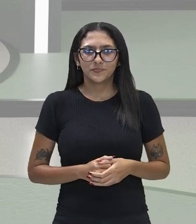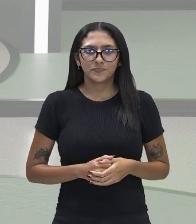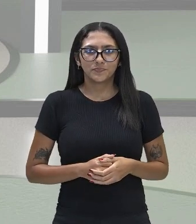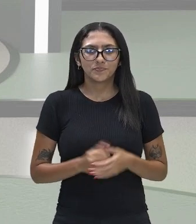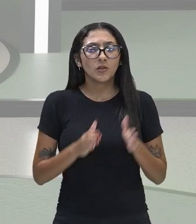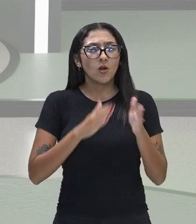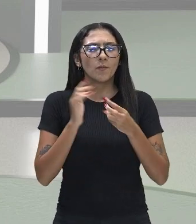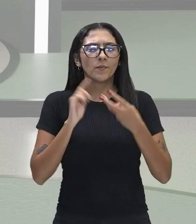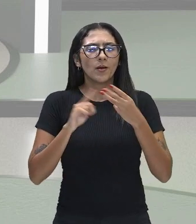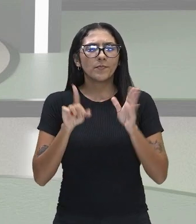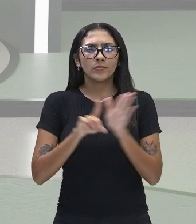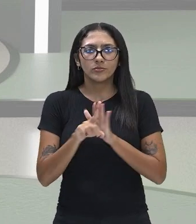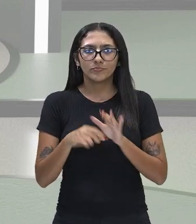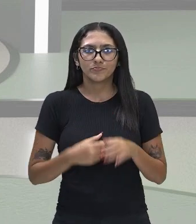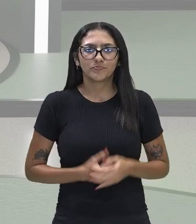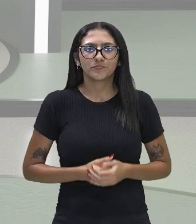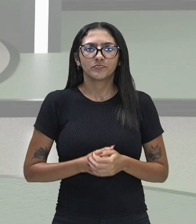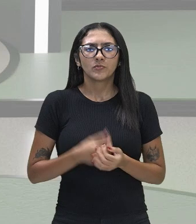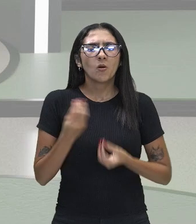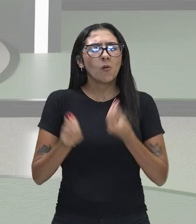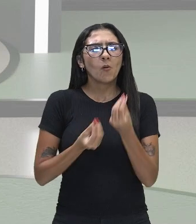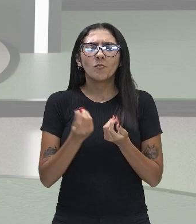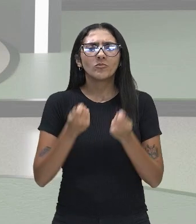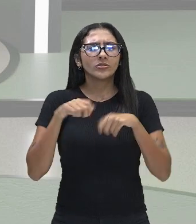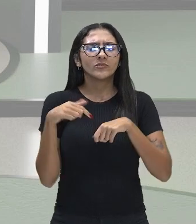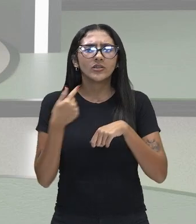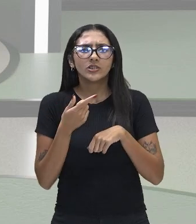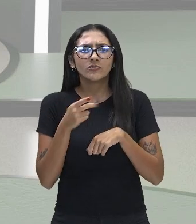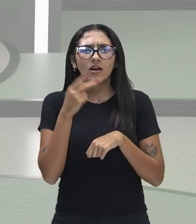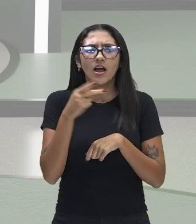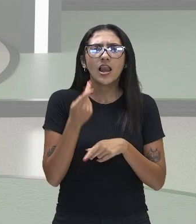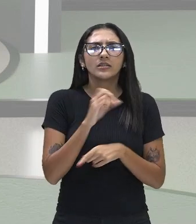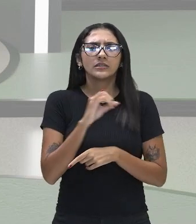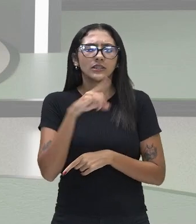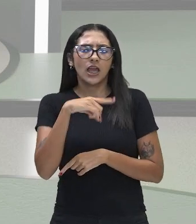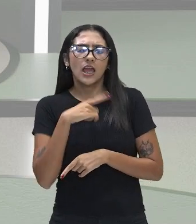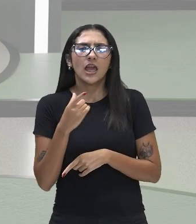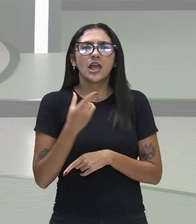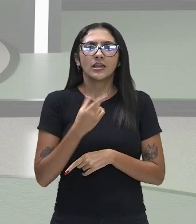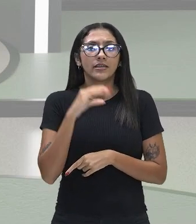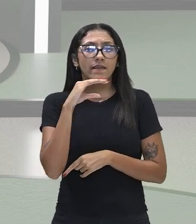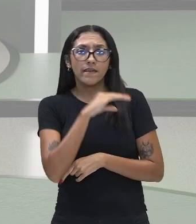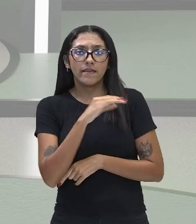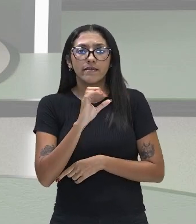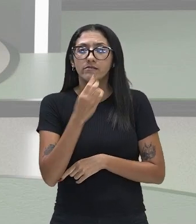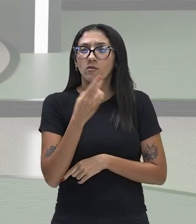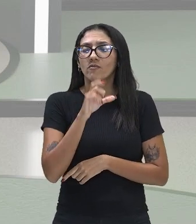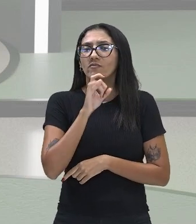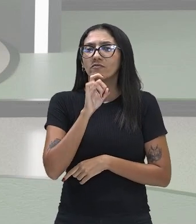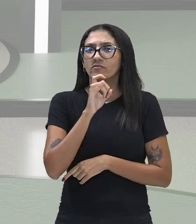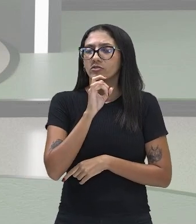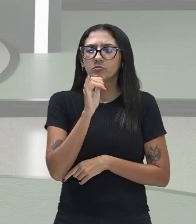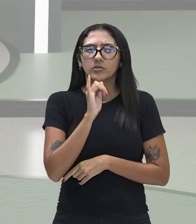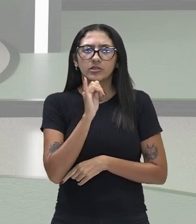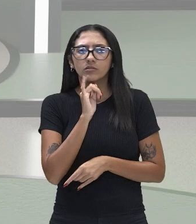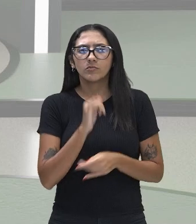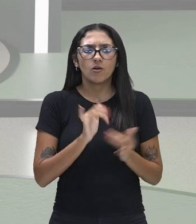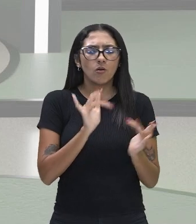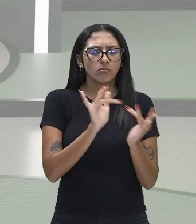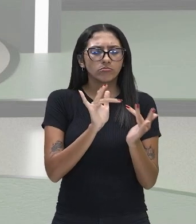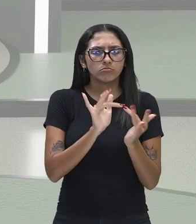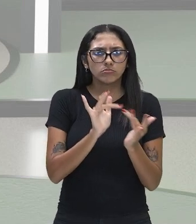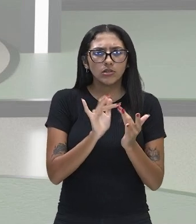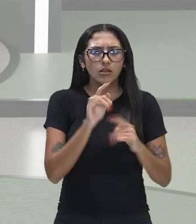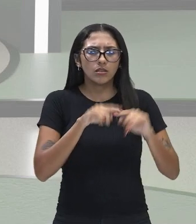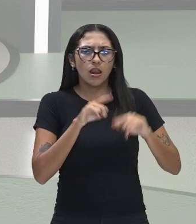Como é possível ainda dizermos que algo está quente ou está frio? Se nós tocarmos num objeto, numa